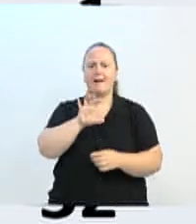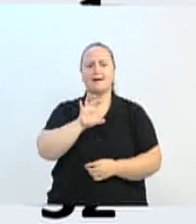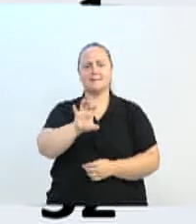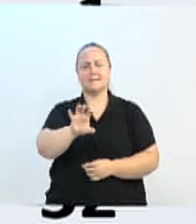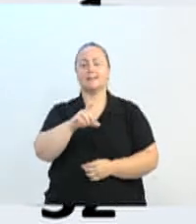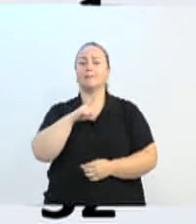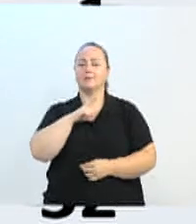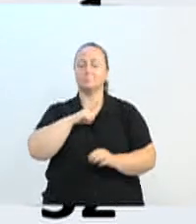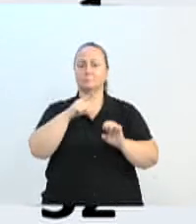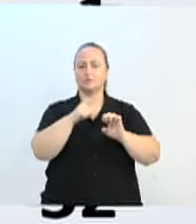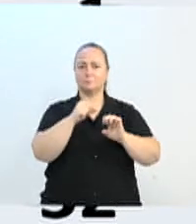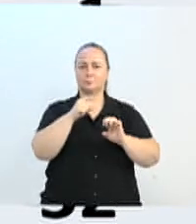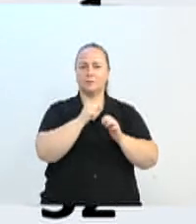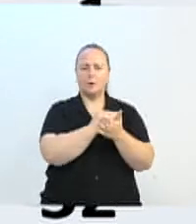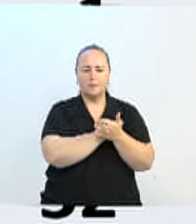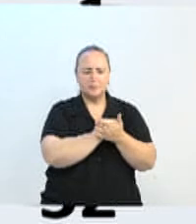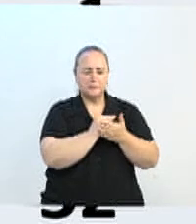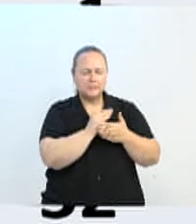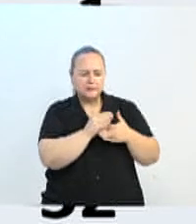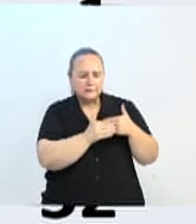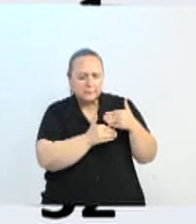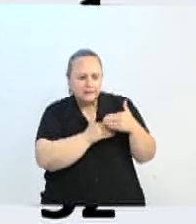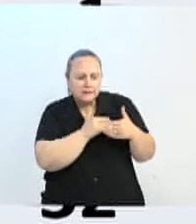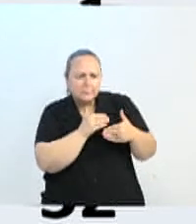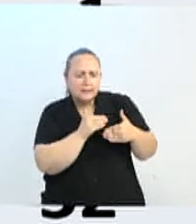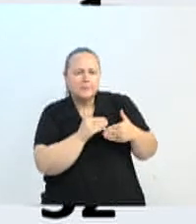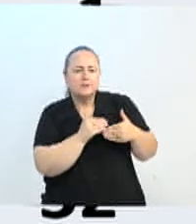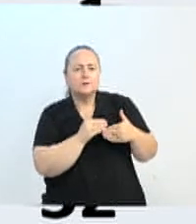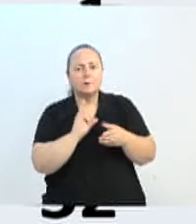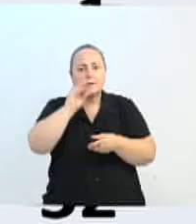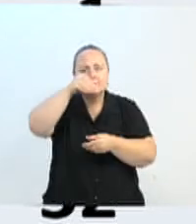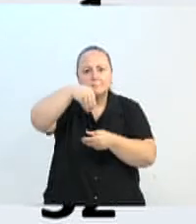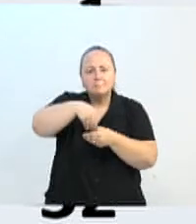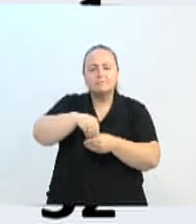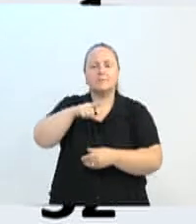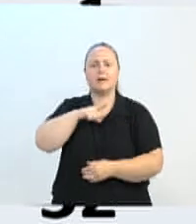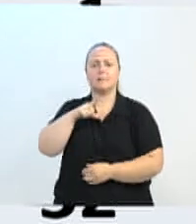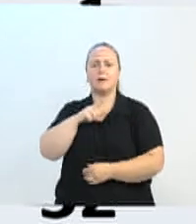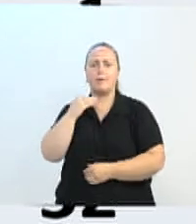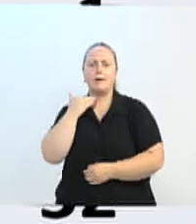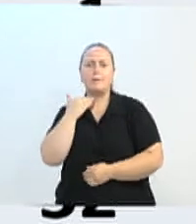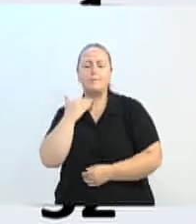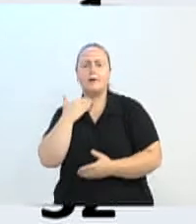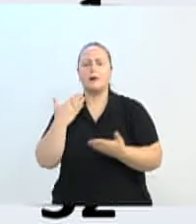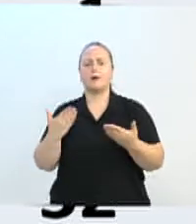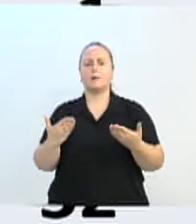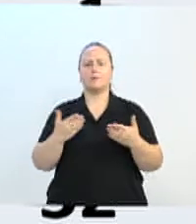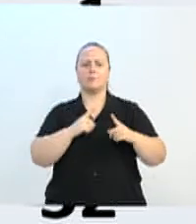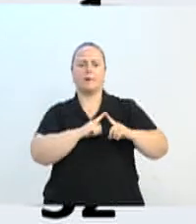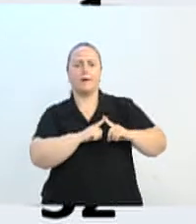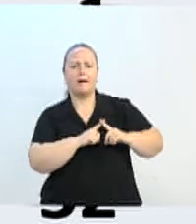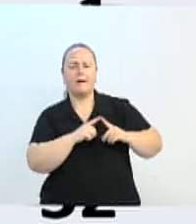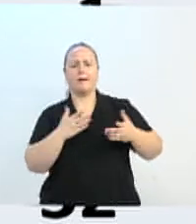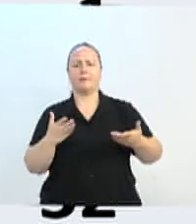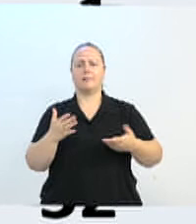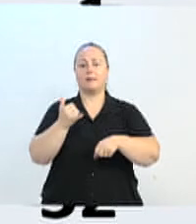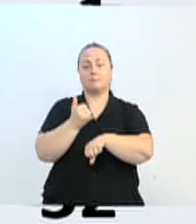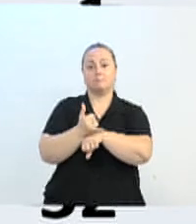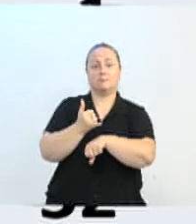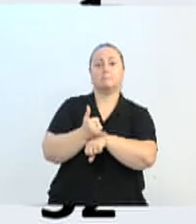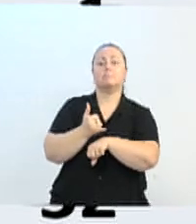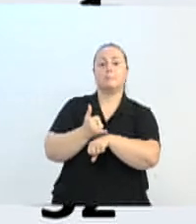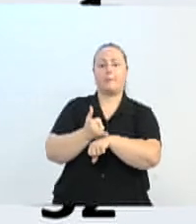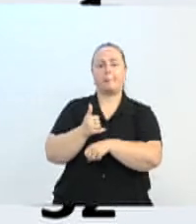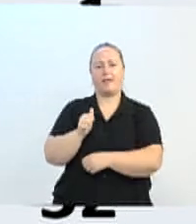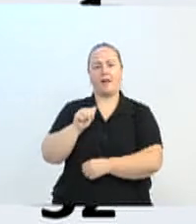empreendedor que está começando a desenvolver sua ideia, e lá dentro tem o pessoal de banco, lá dentro tem uma Hering, tem uma Autona, que tem uma experiência já